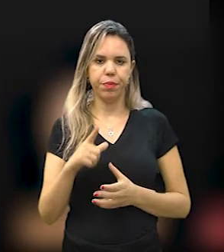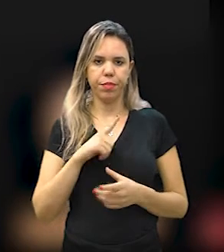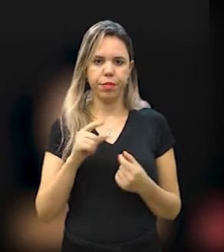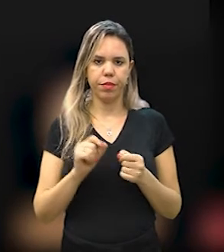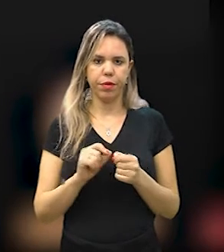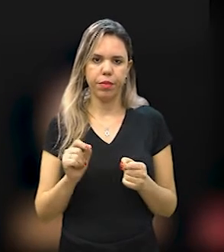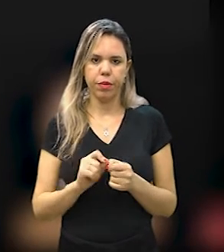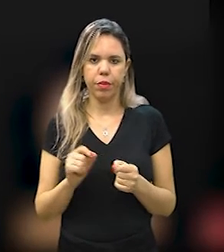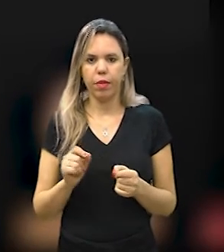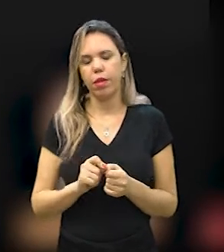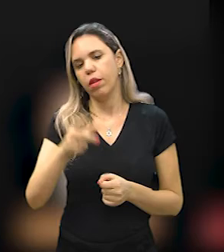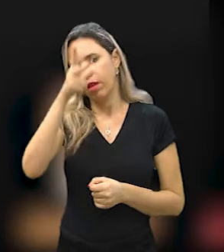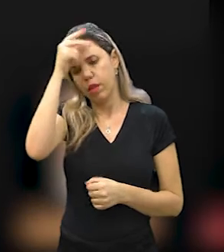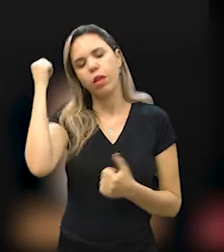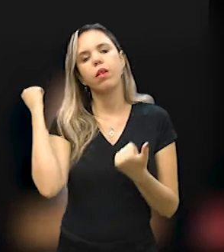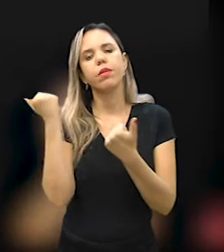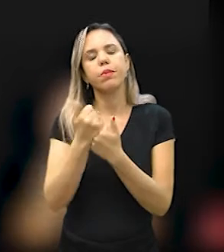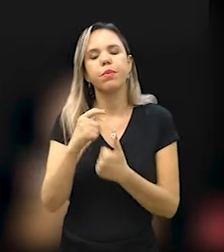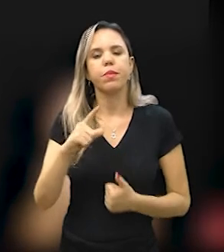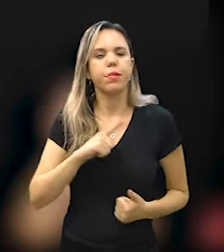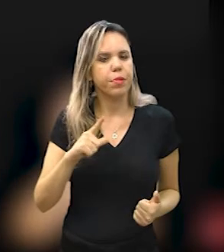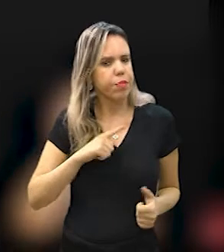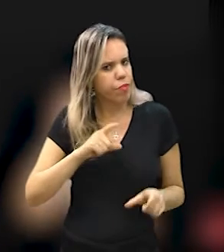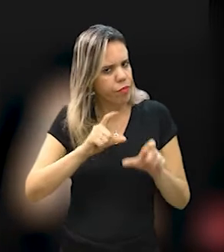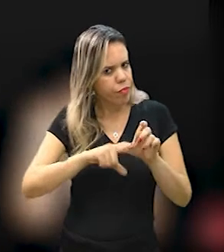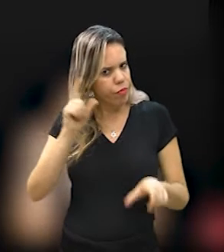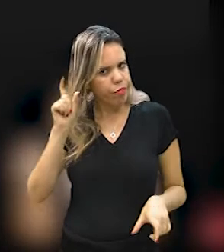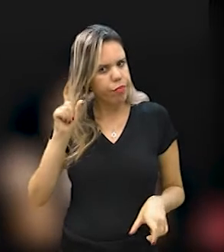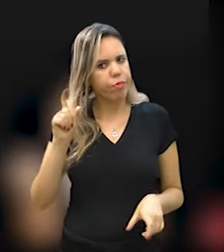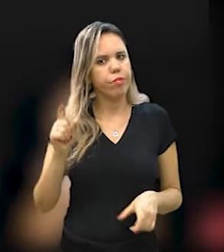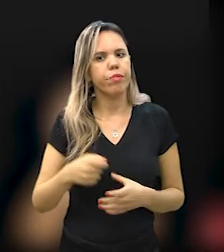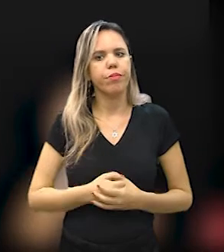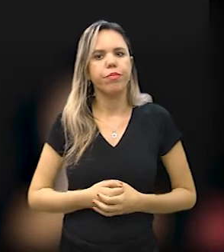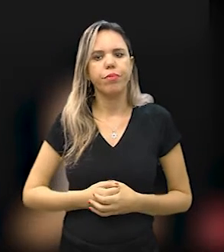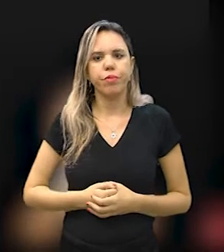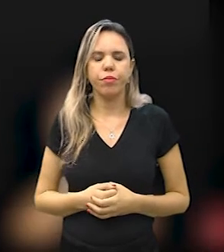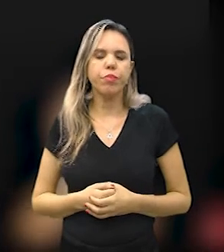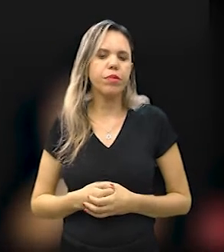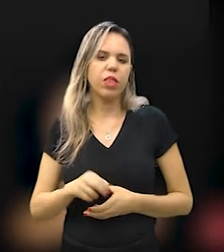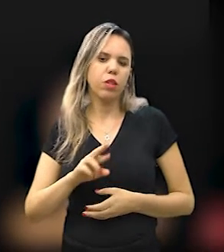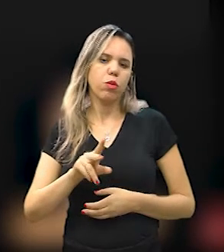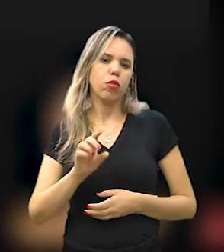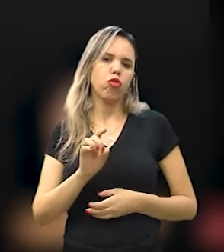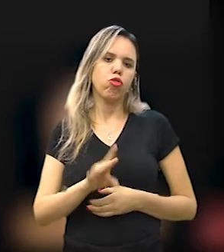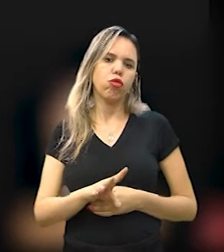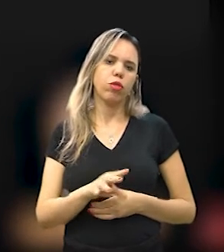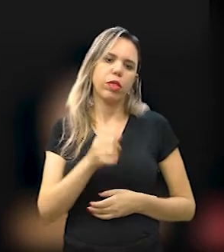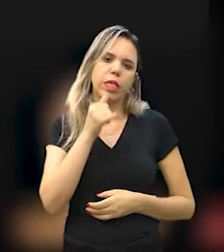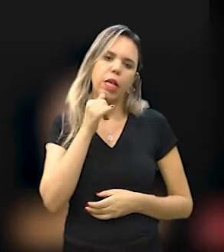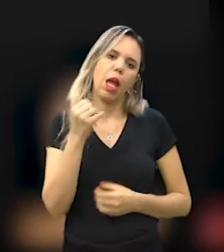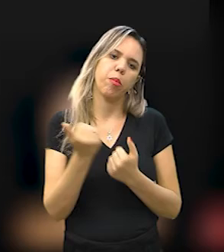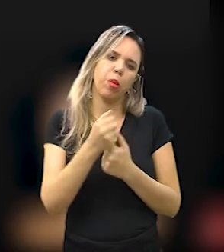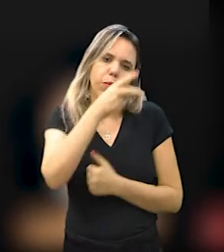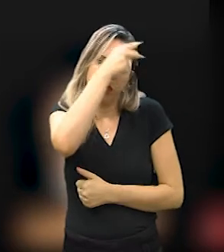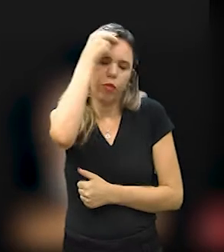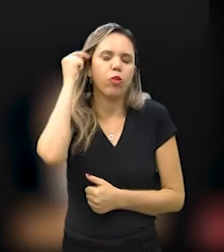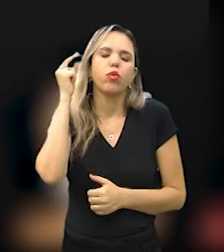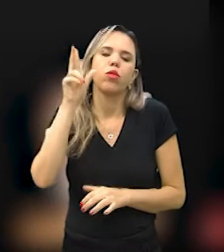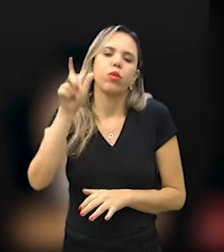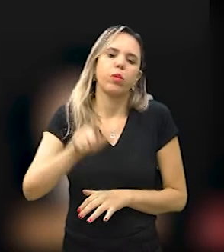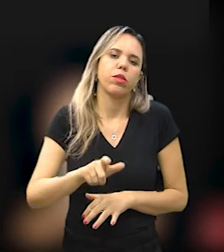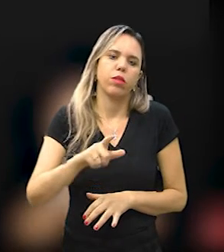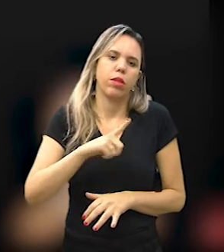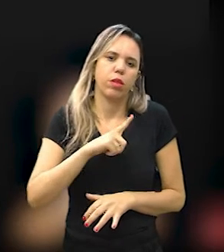teria que ter uma subprefeitura que tem não só o nome de subprefeitura e o